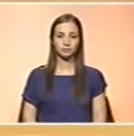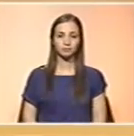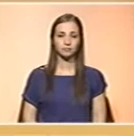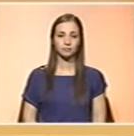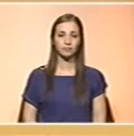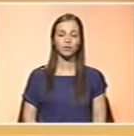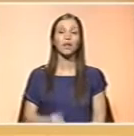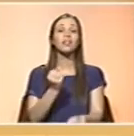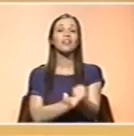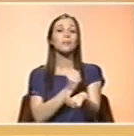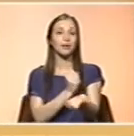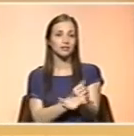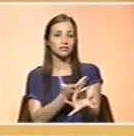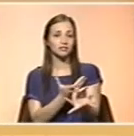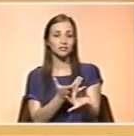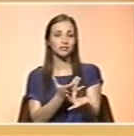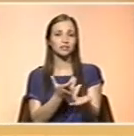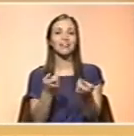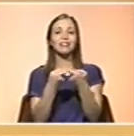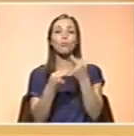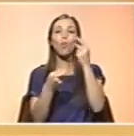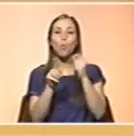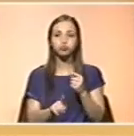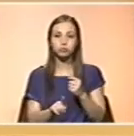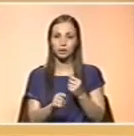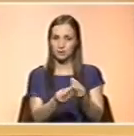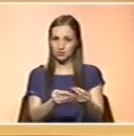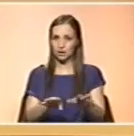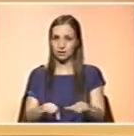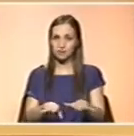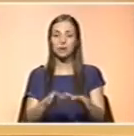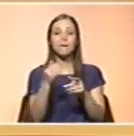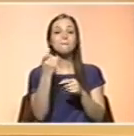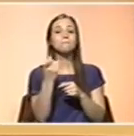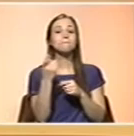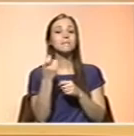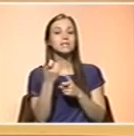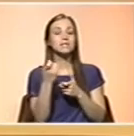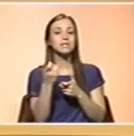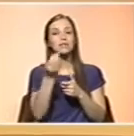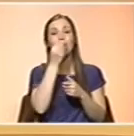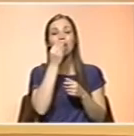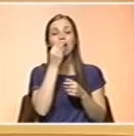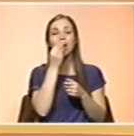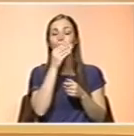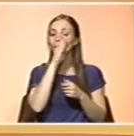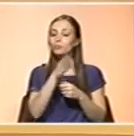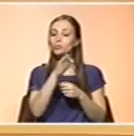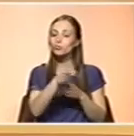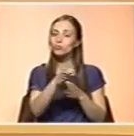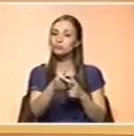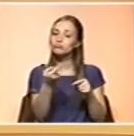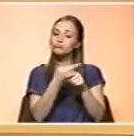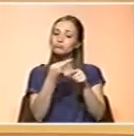As diabetes tipo 1 nas crianças elas têm que ter... Os hábitos alimentares basicamente os